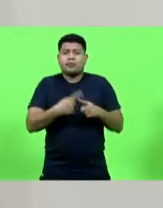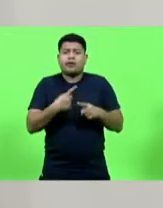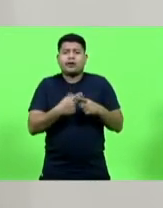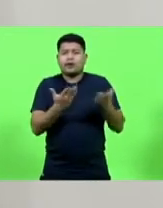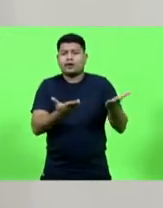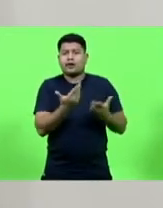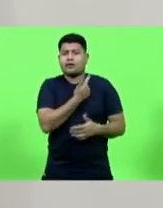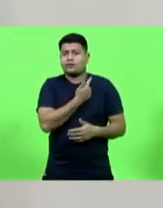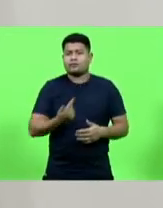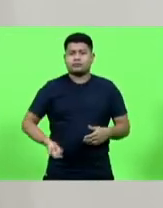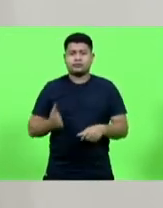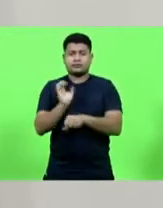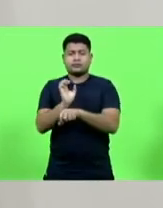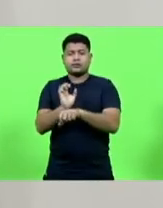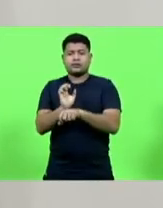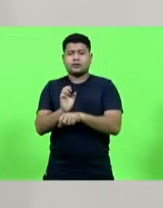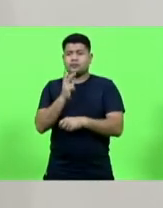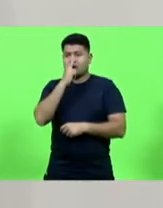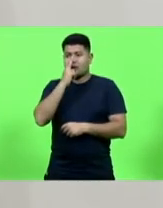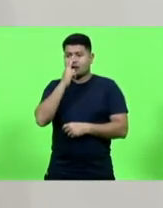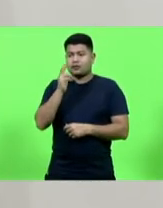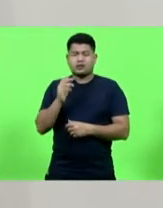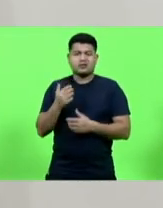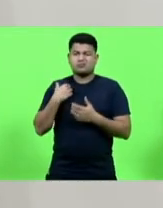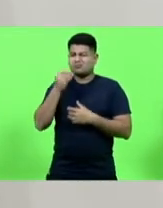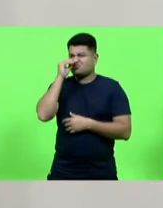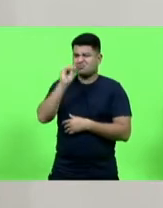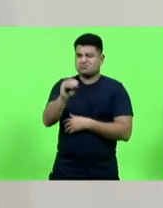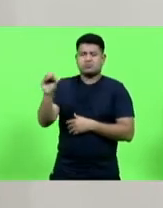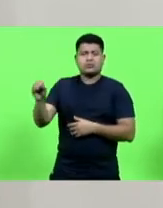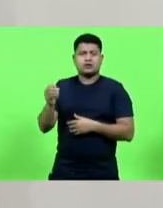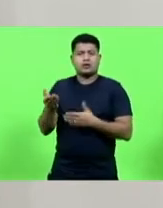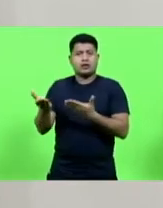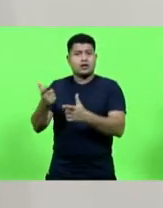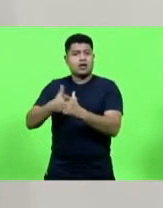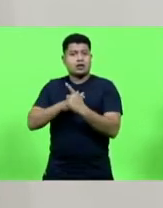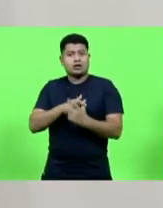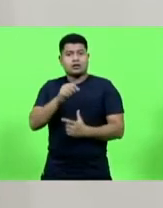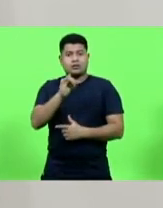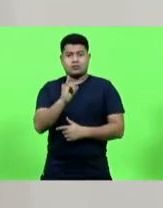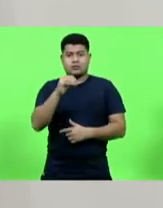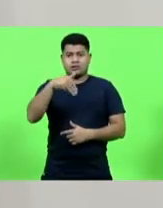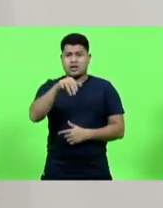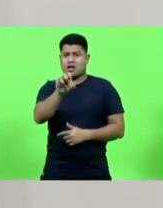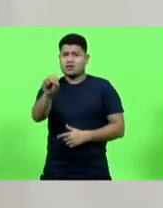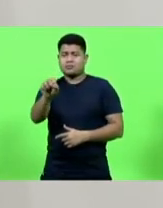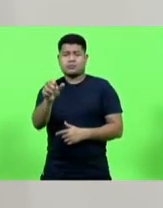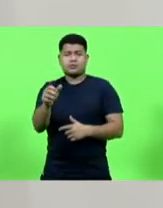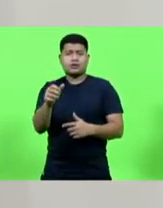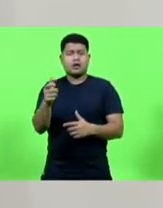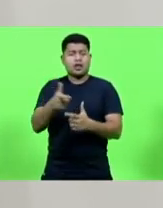de quem está devendo o ICMS? Para quem está devendo o ITCMD? Para quem está devendo o IPVA?